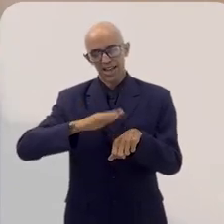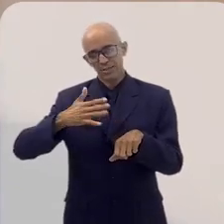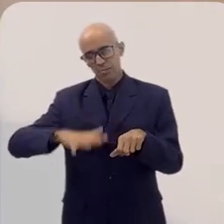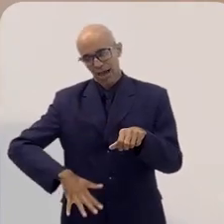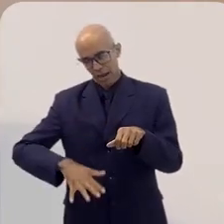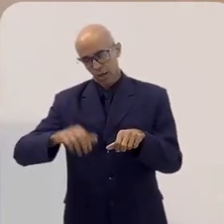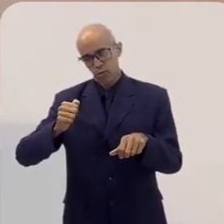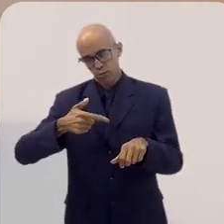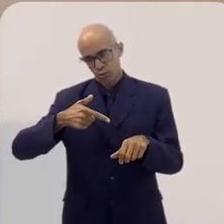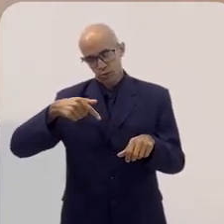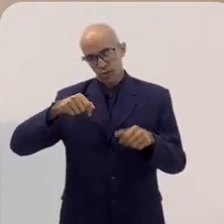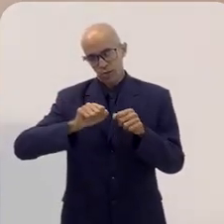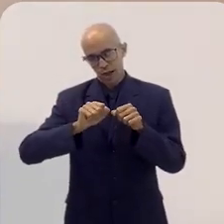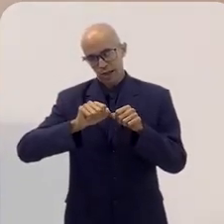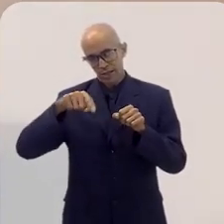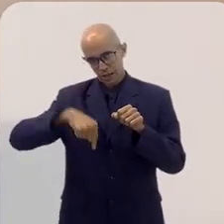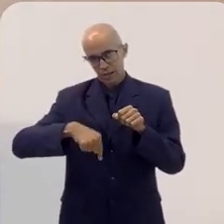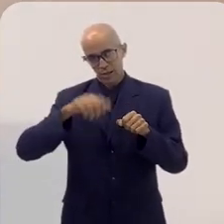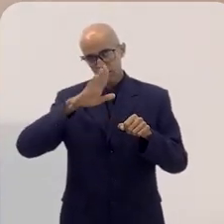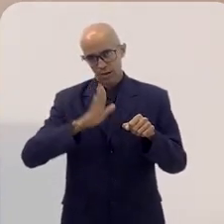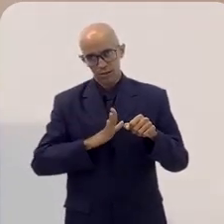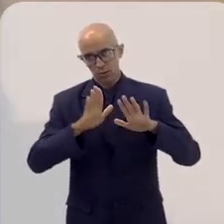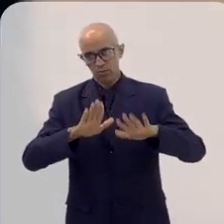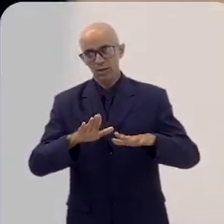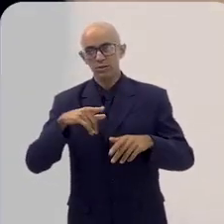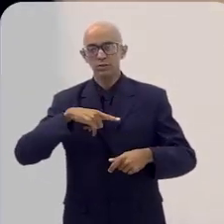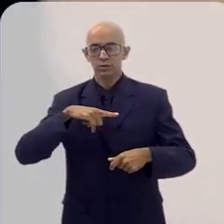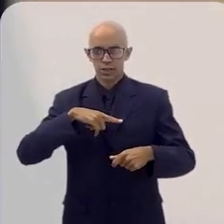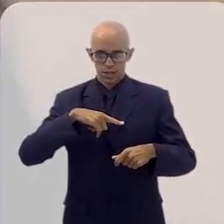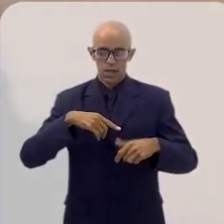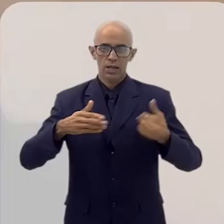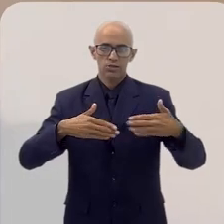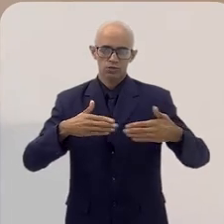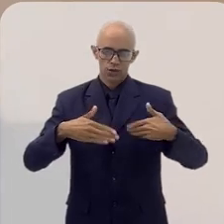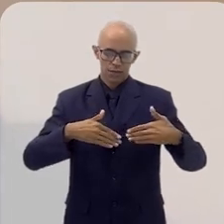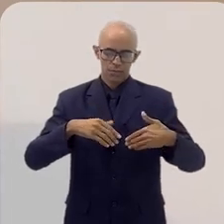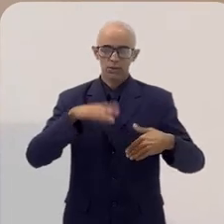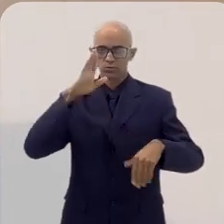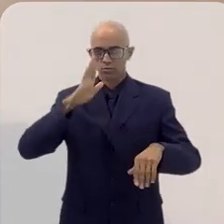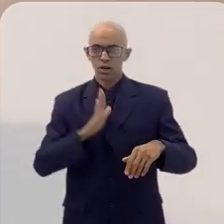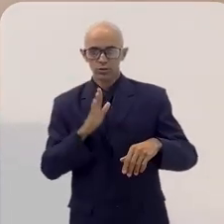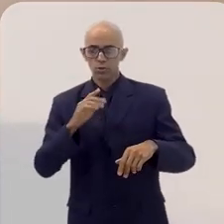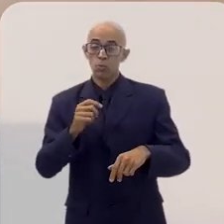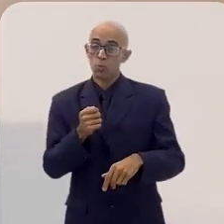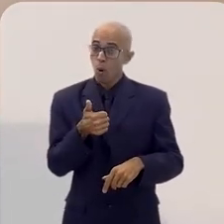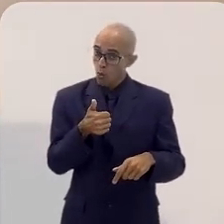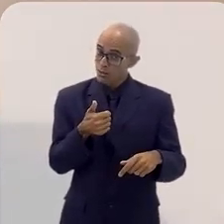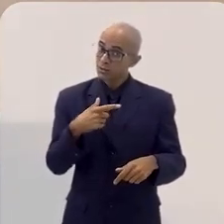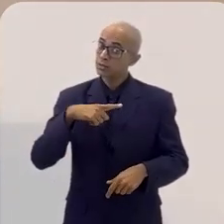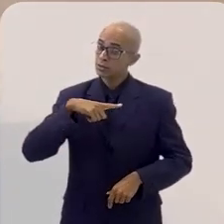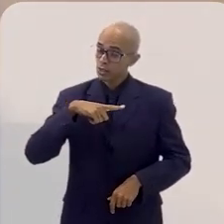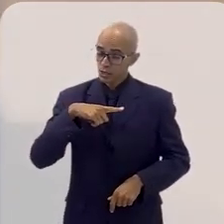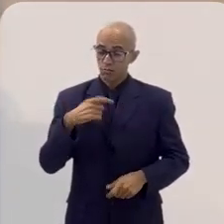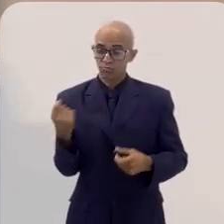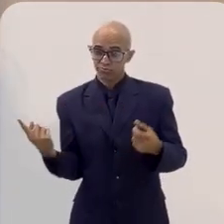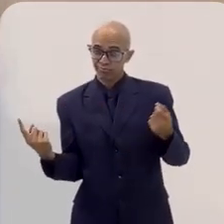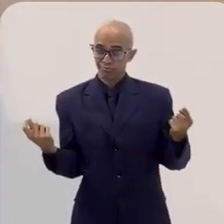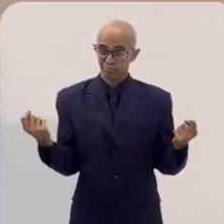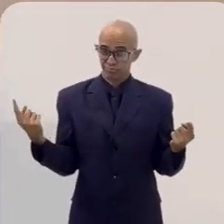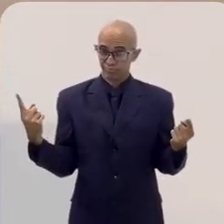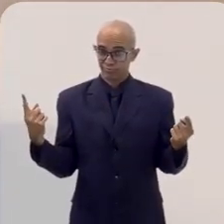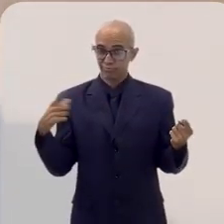40% mais baratos do que os nacionais, mas ainda existem as fábricas nacionais, são pouquíssimas,